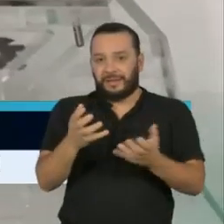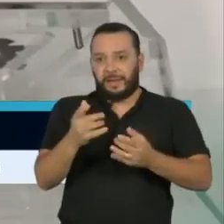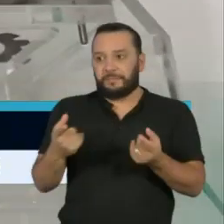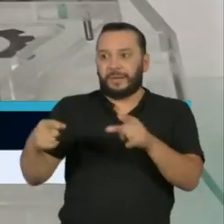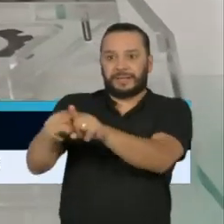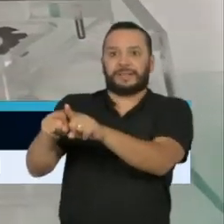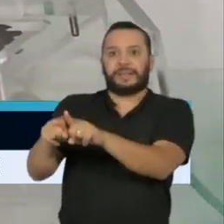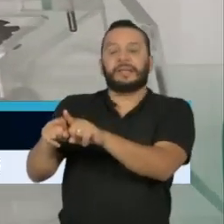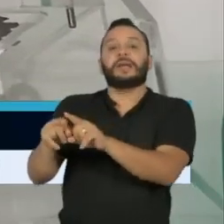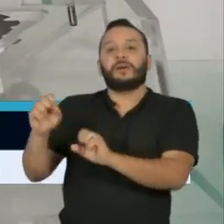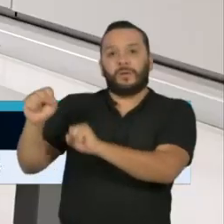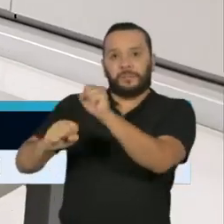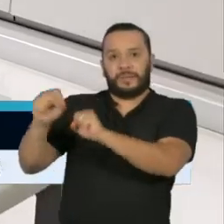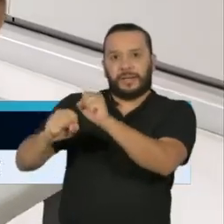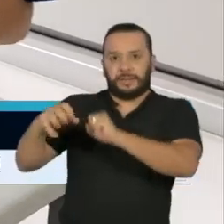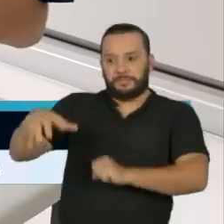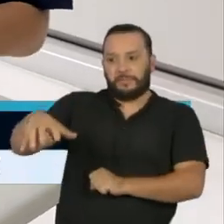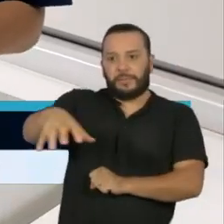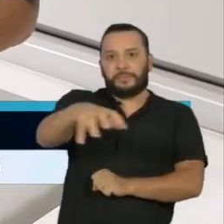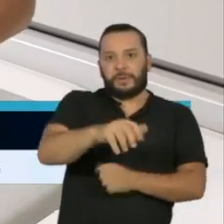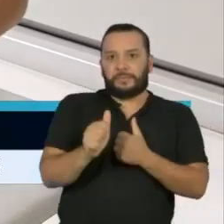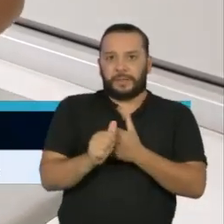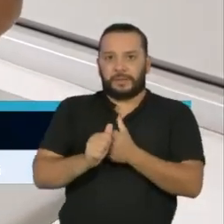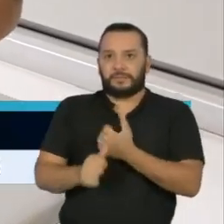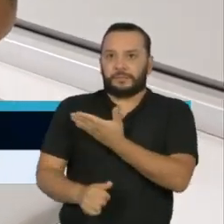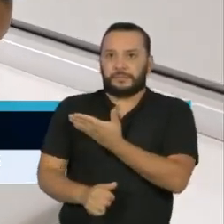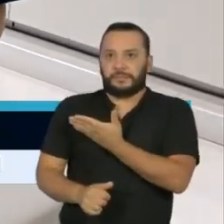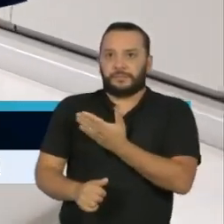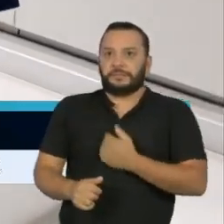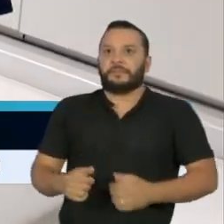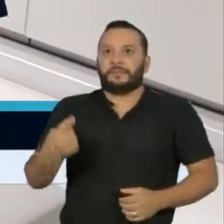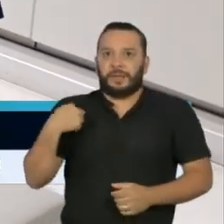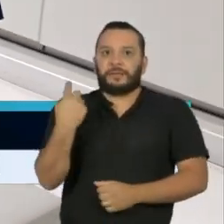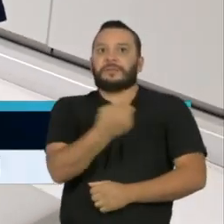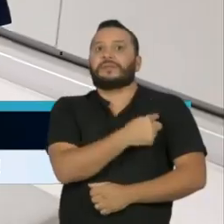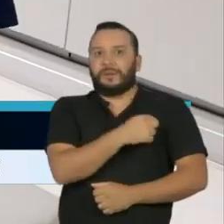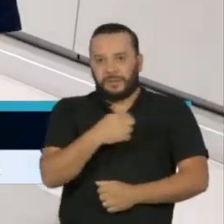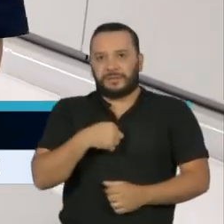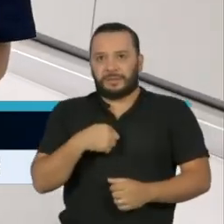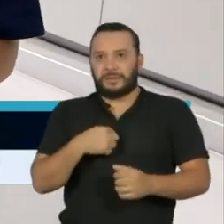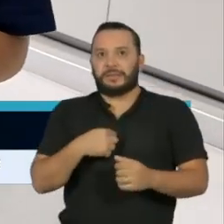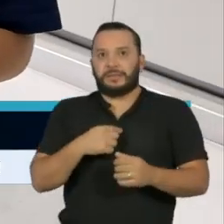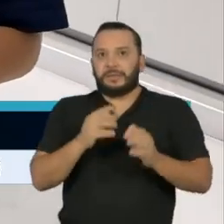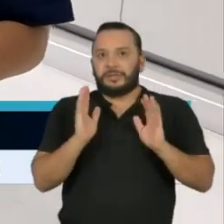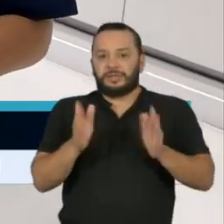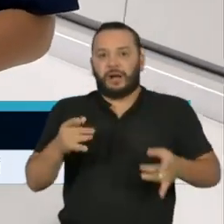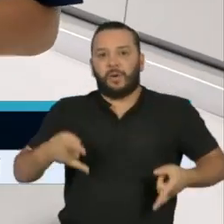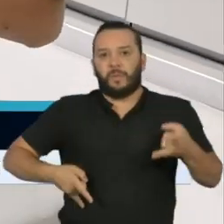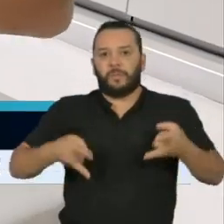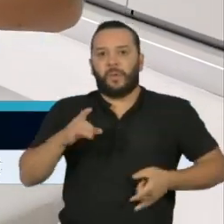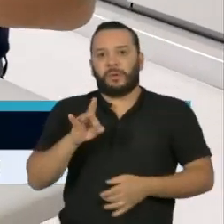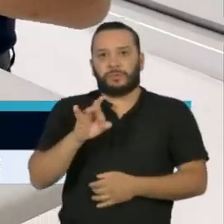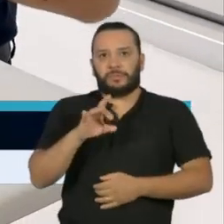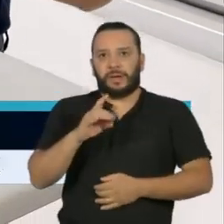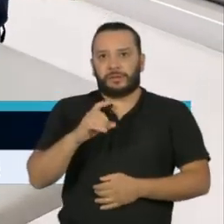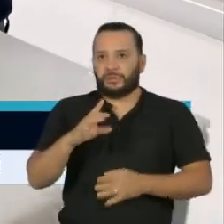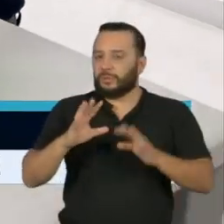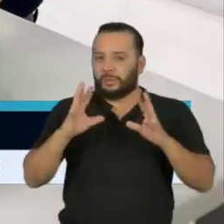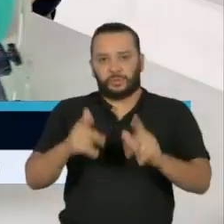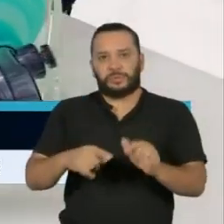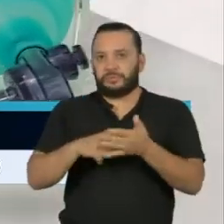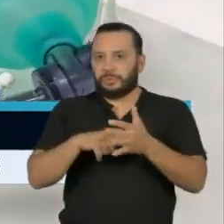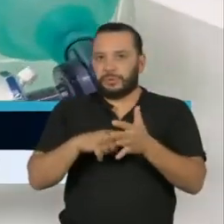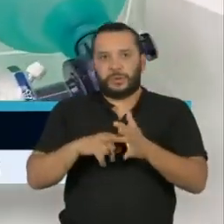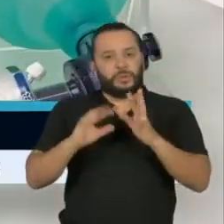com montadoras da região. O dispositivo que a gente está desenvolvendo aqui trata-se de um ambu automatizado. Toda a mecânica, toda a